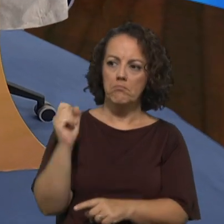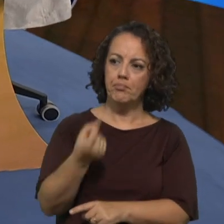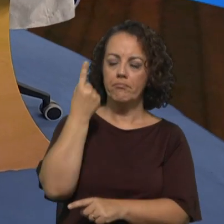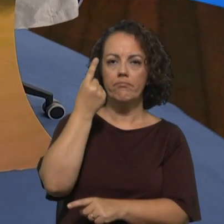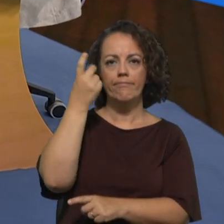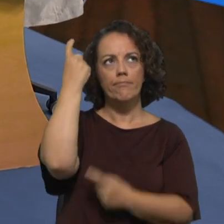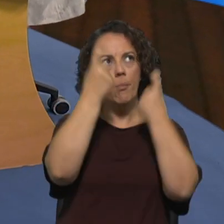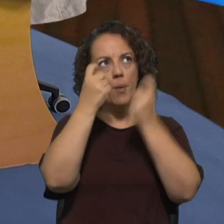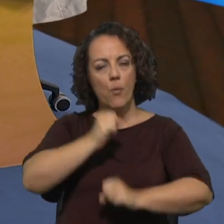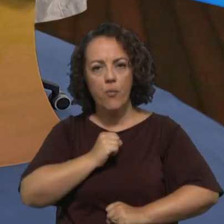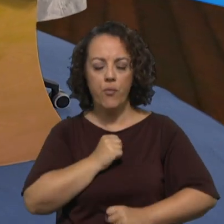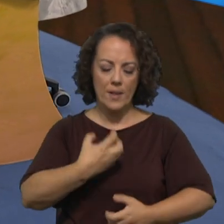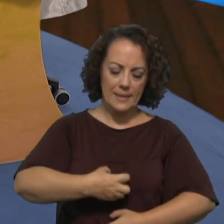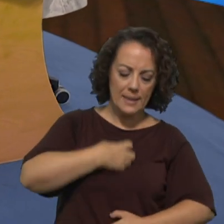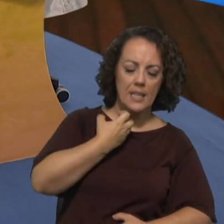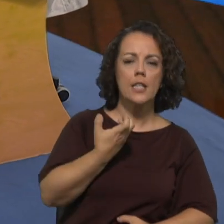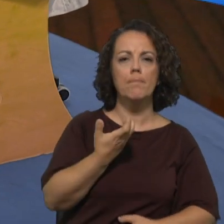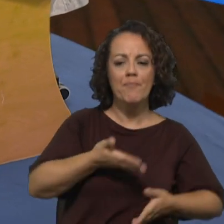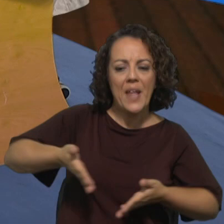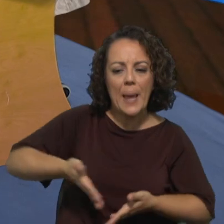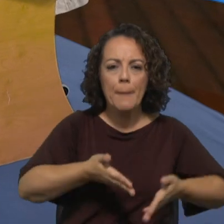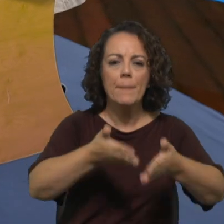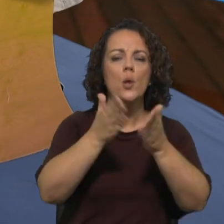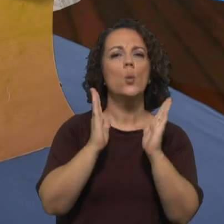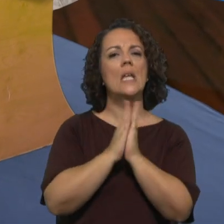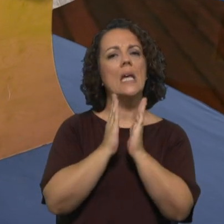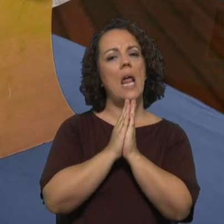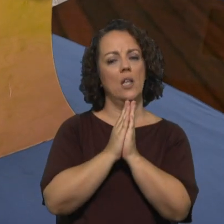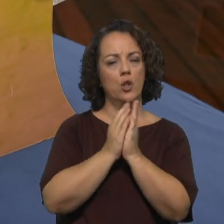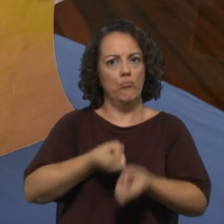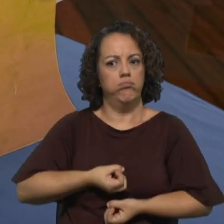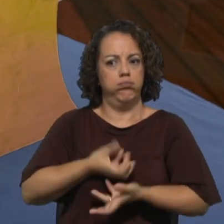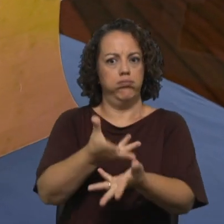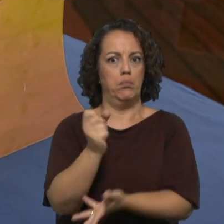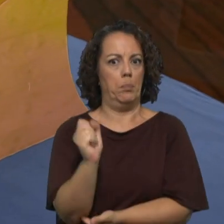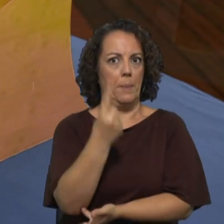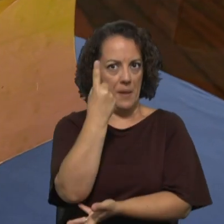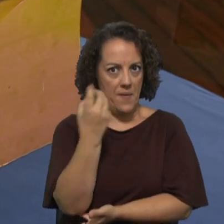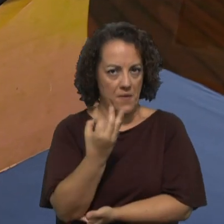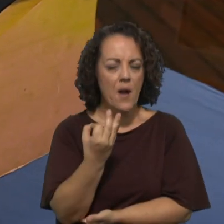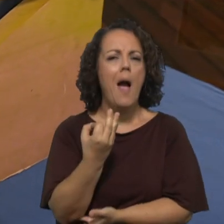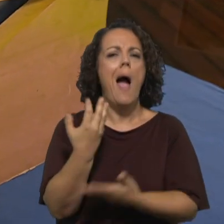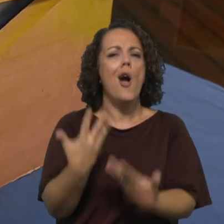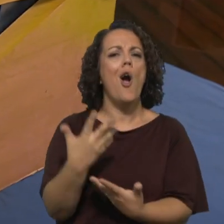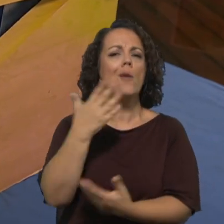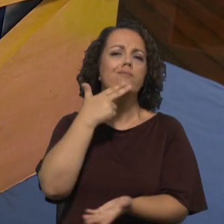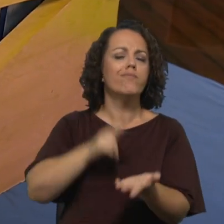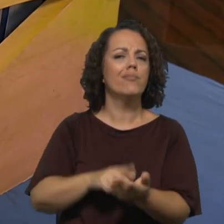que sentiam e que falaram do seu caminho à igreja. Como é que o clima em Roma? De alguma forma